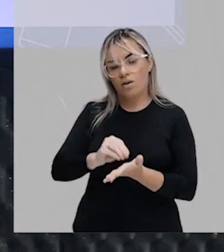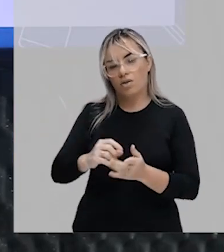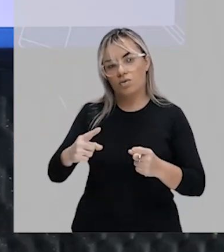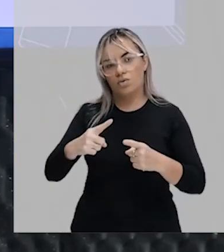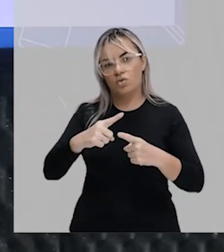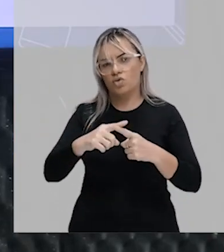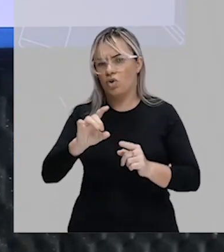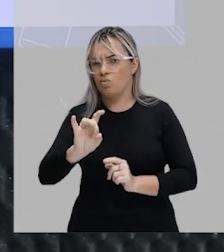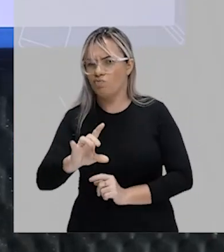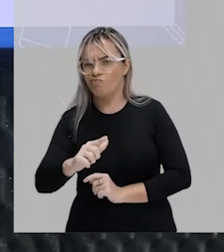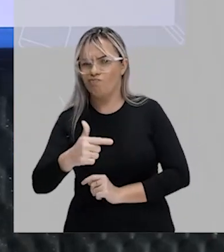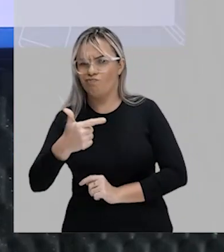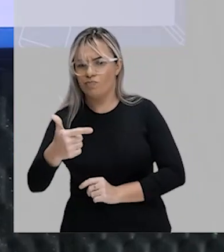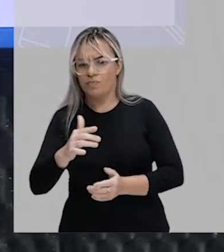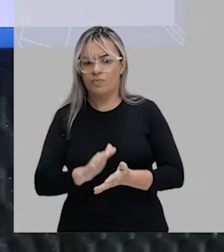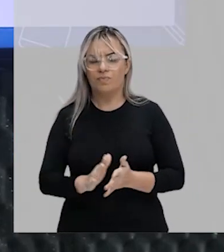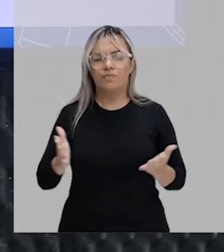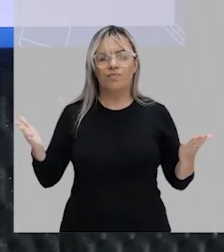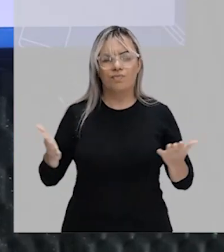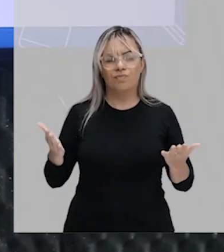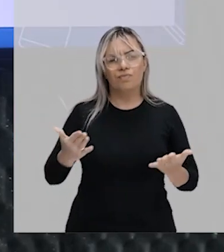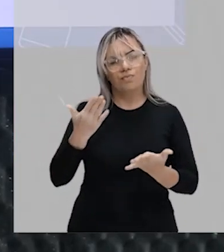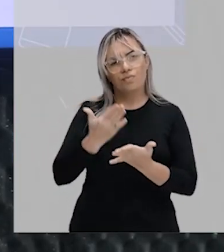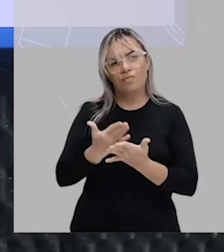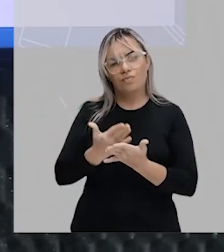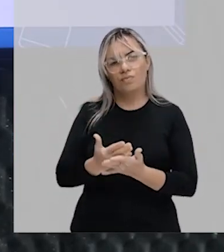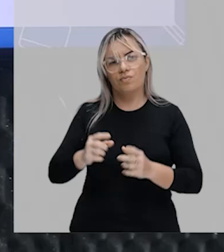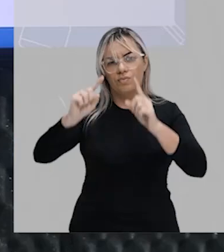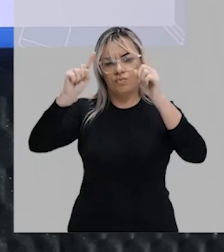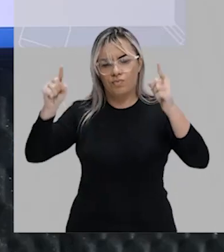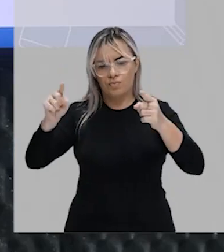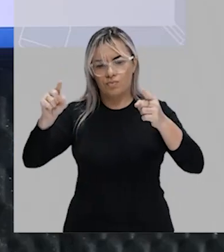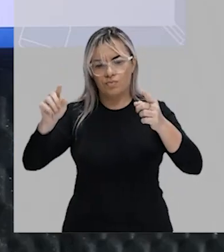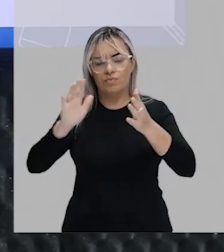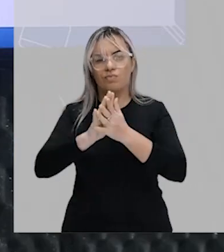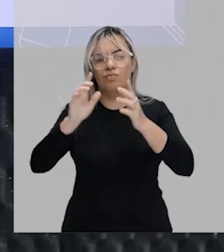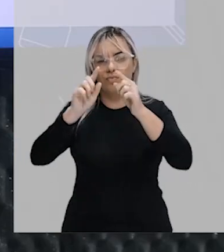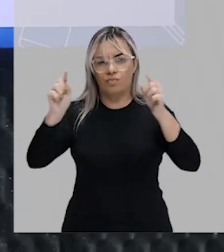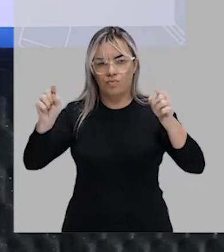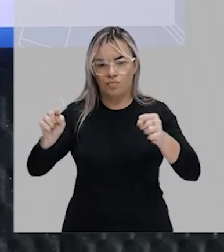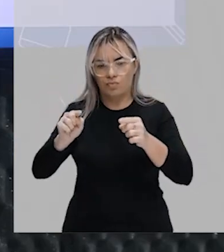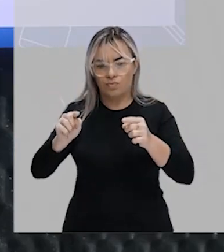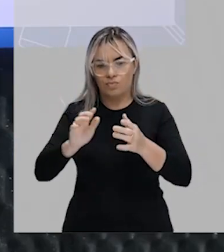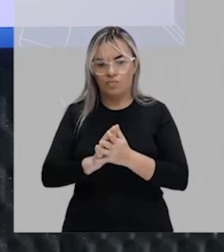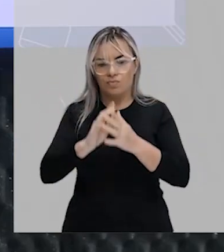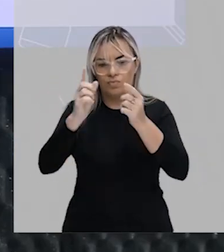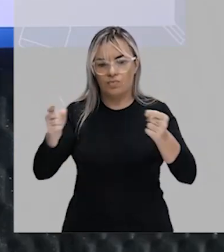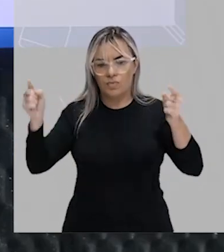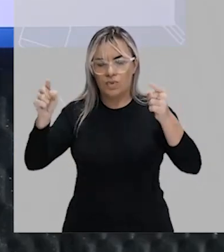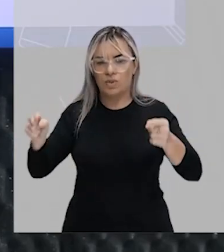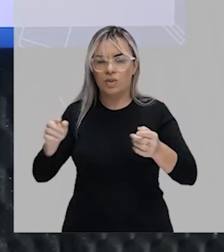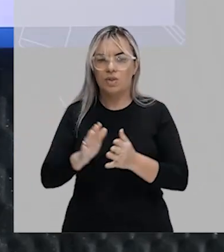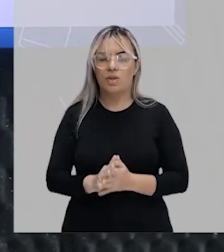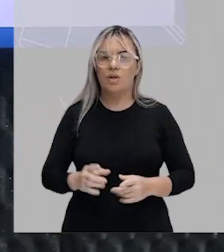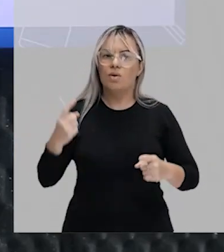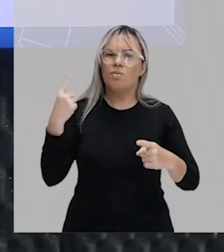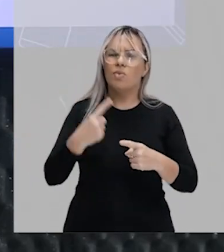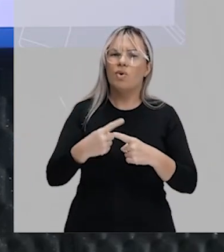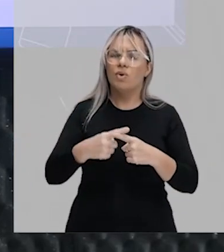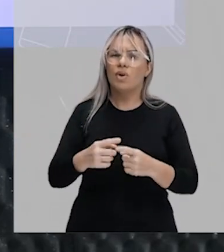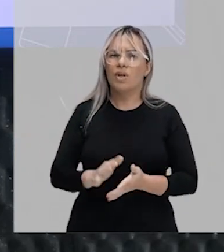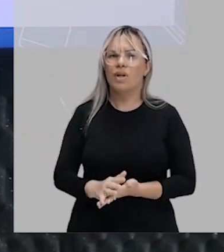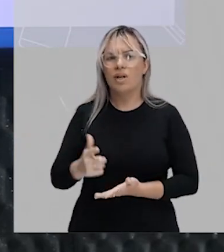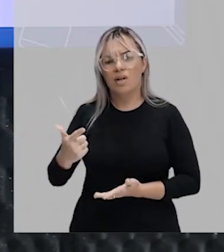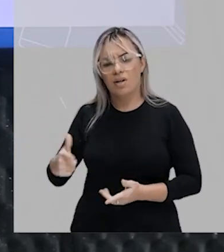trabalhou lá atrás, né, parênteses, colchete, terminou com as chaves? Por que que voltou para o parênteses? Gente, é porque aqui eu tenho um número negativo. Então, para não